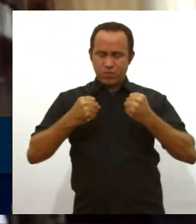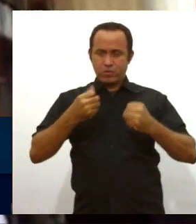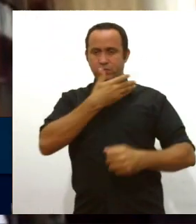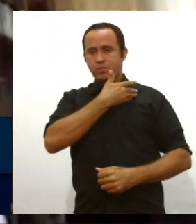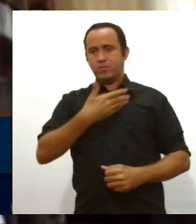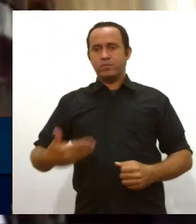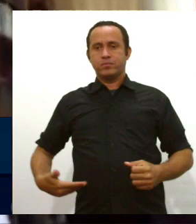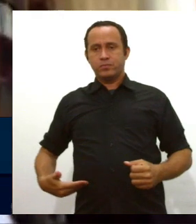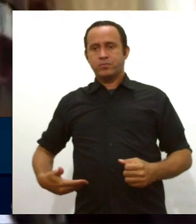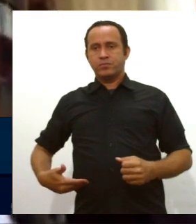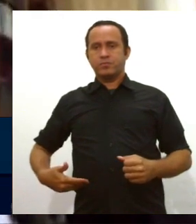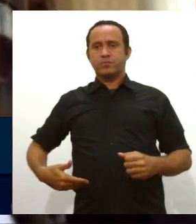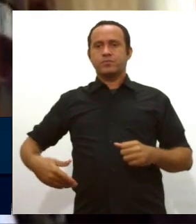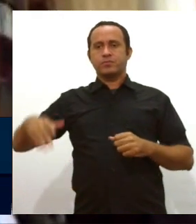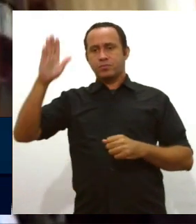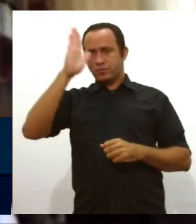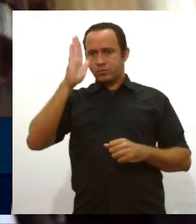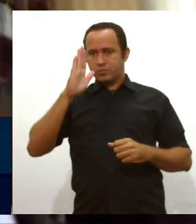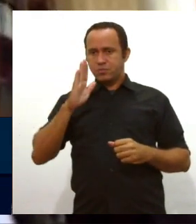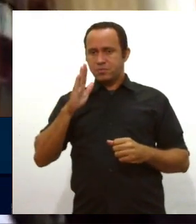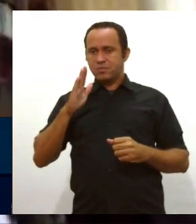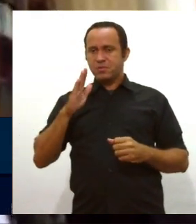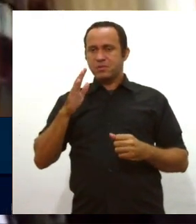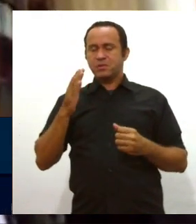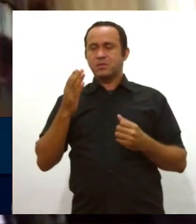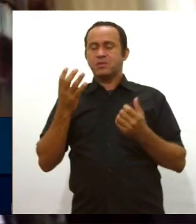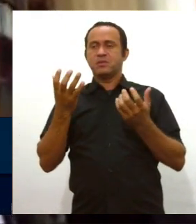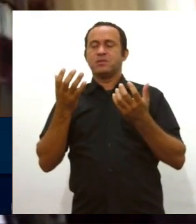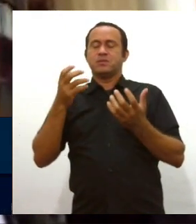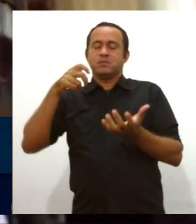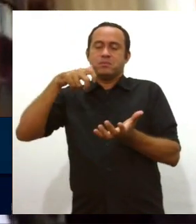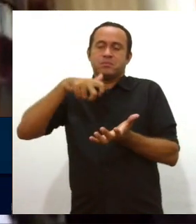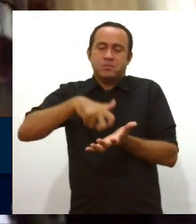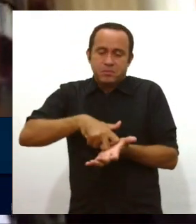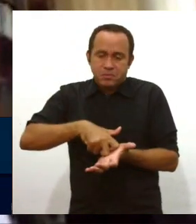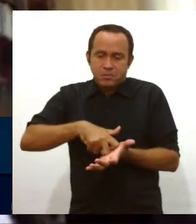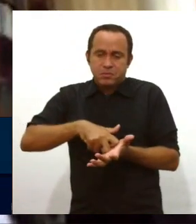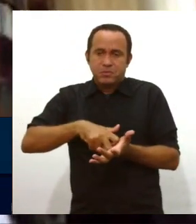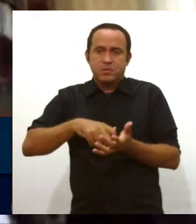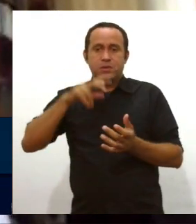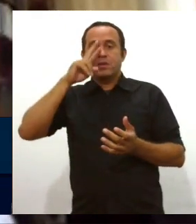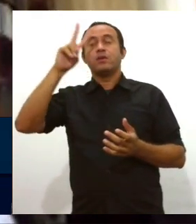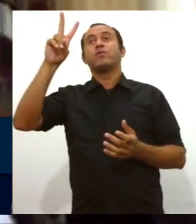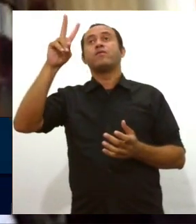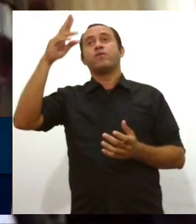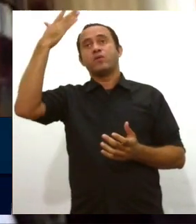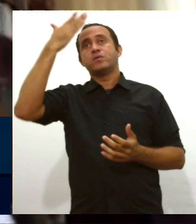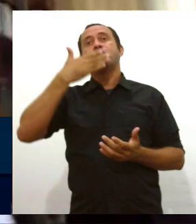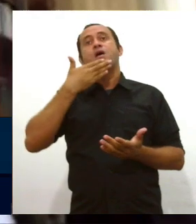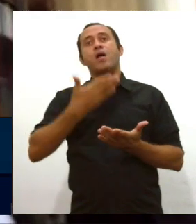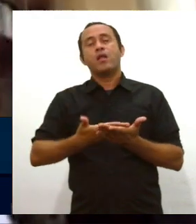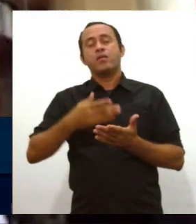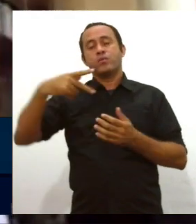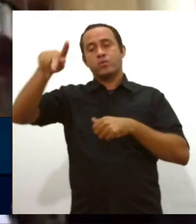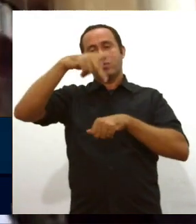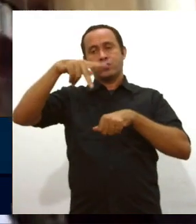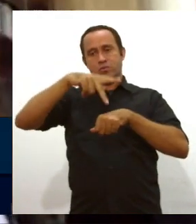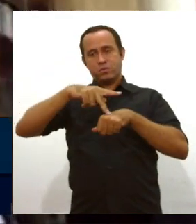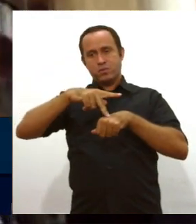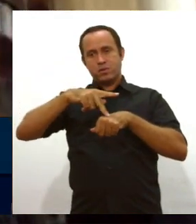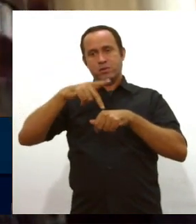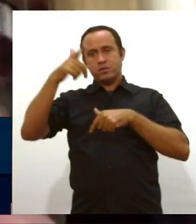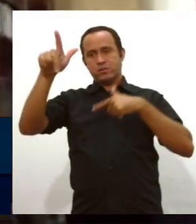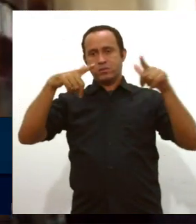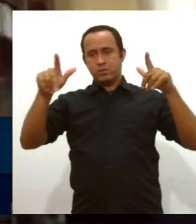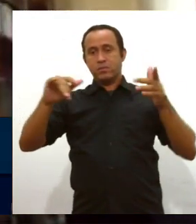governos nacionais se ajoelham diante das potências econômicas internacionais. Mas, presidente, eu pedi a minha